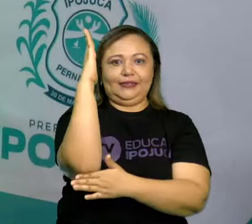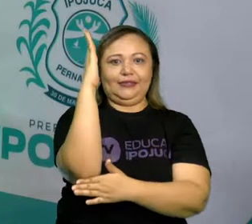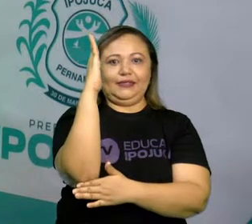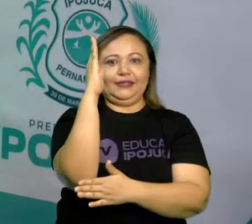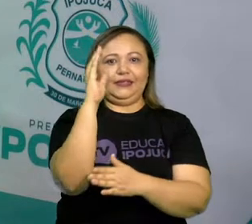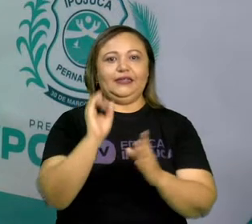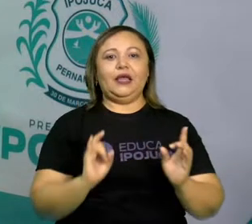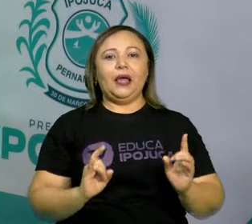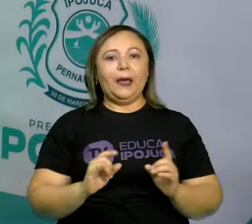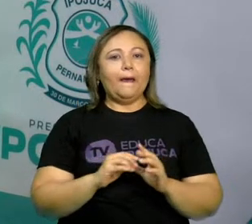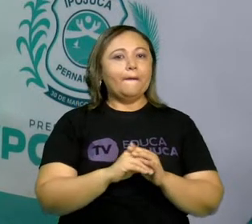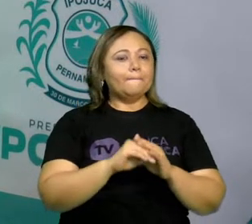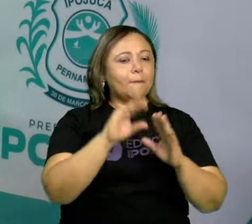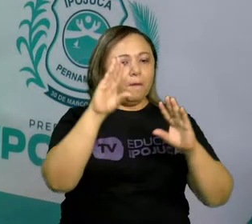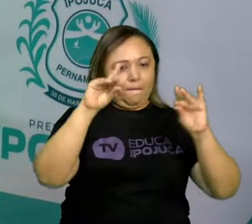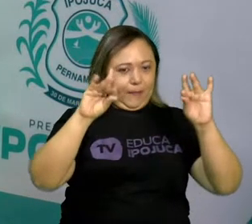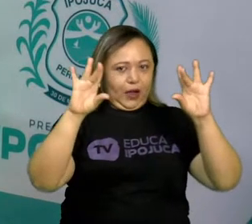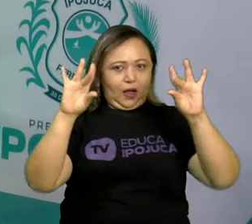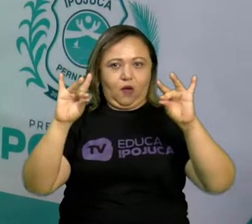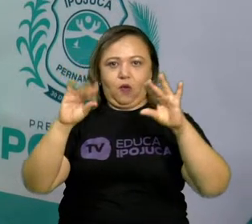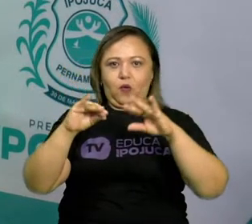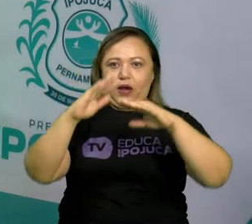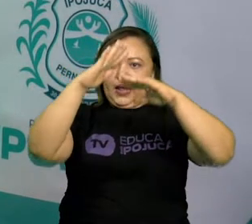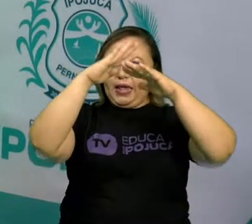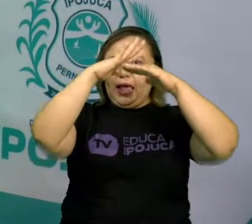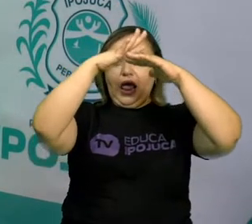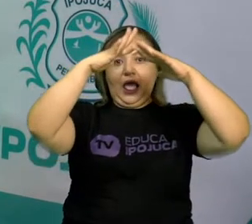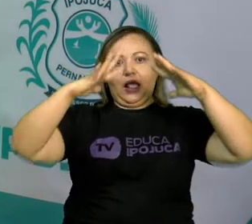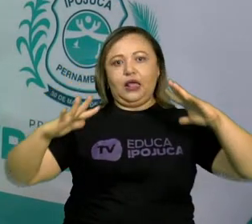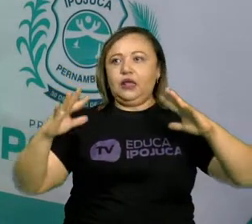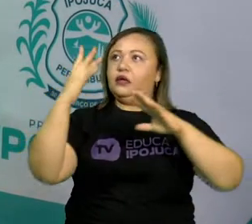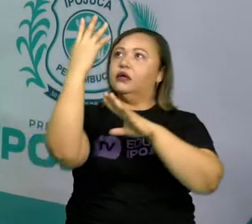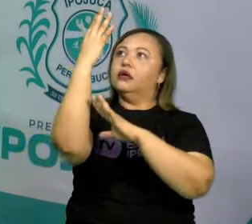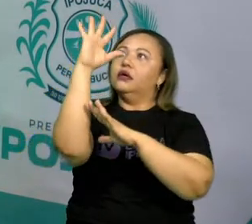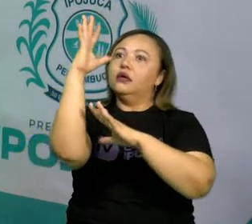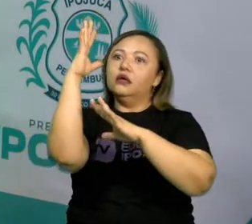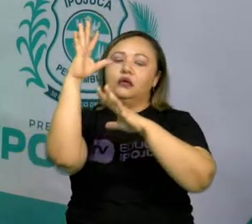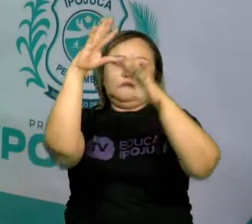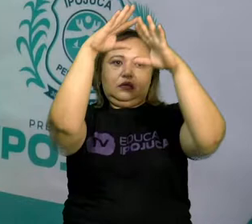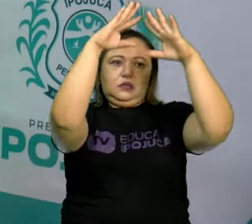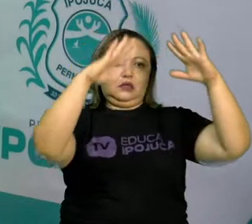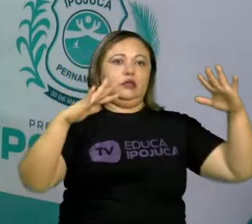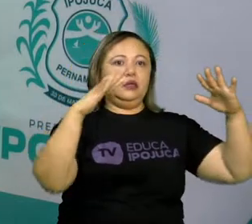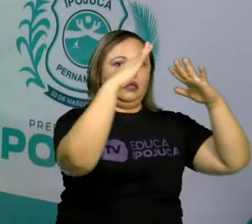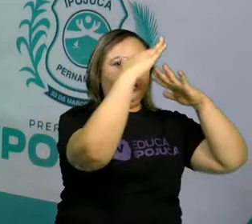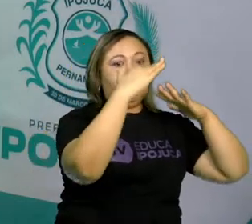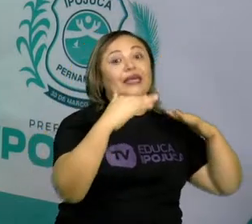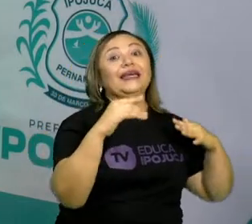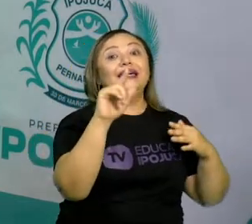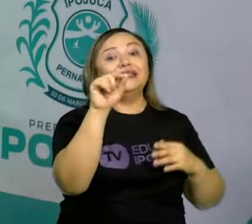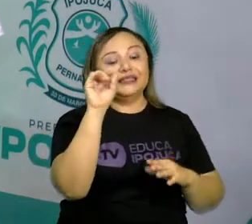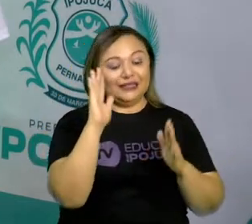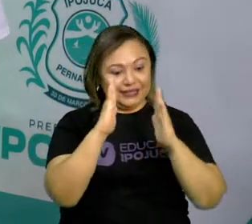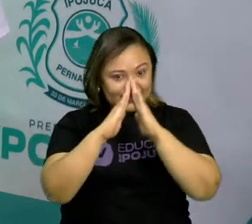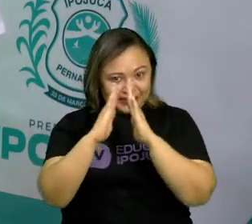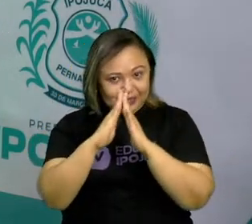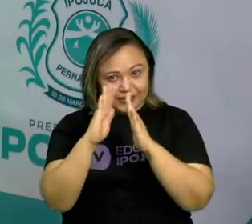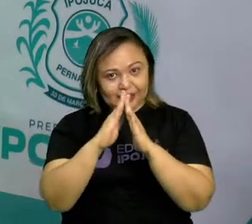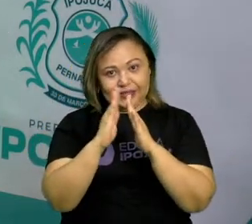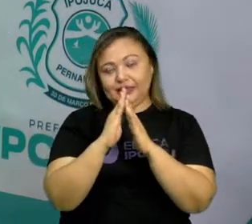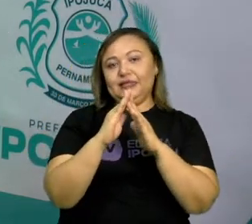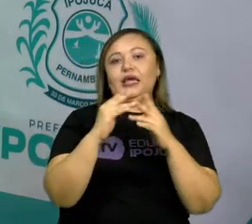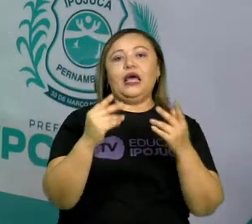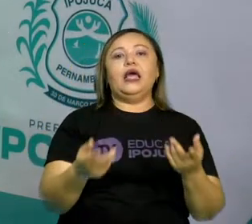e barro, coberta com palhas ou telhas. Esse tipo de moradia são comuns nos engenhos, ou seja,